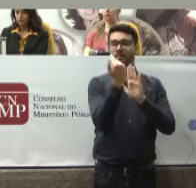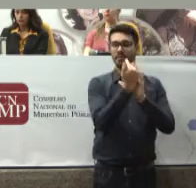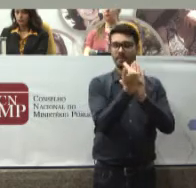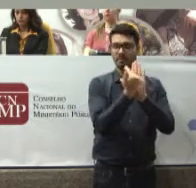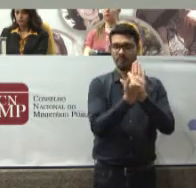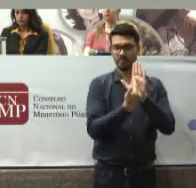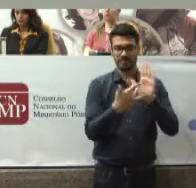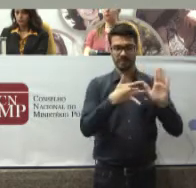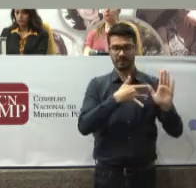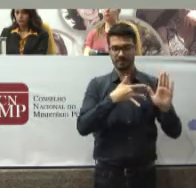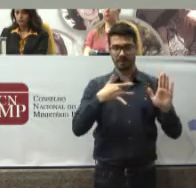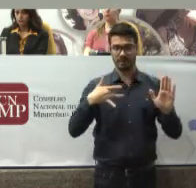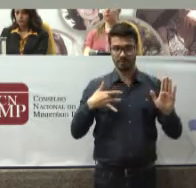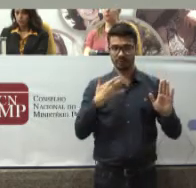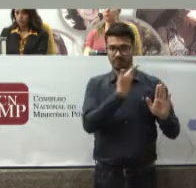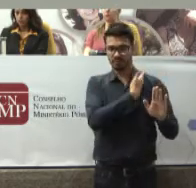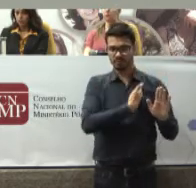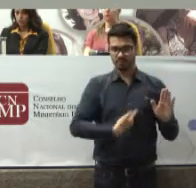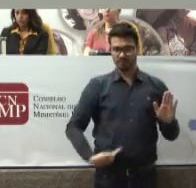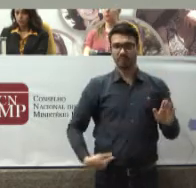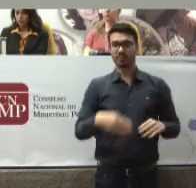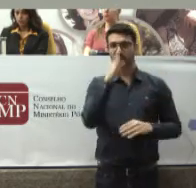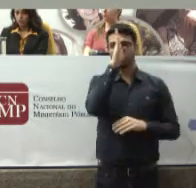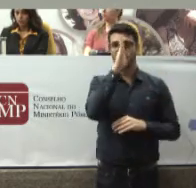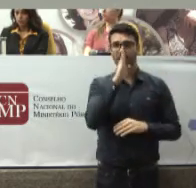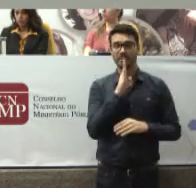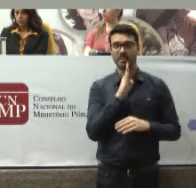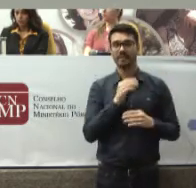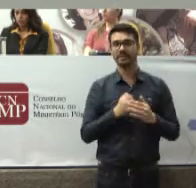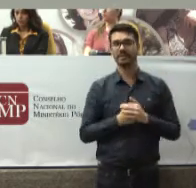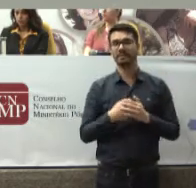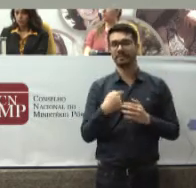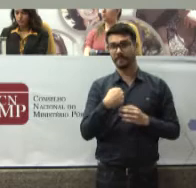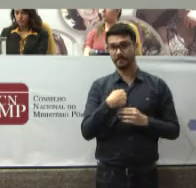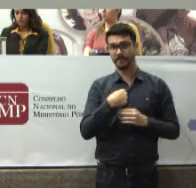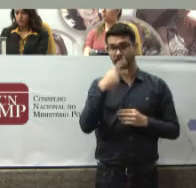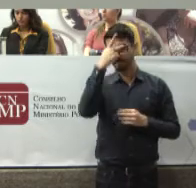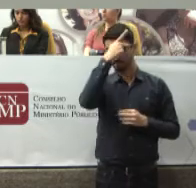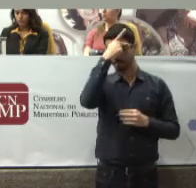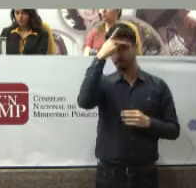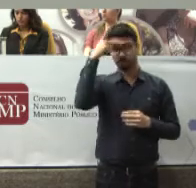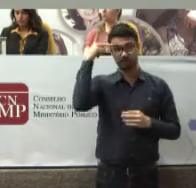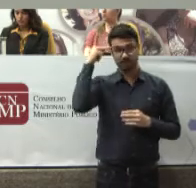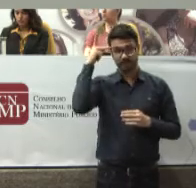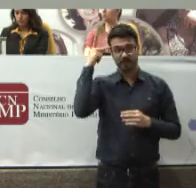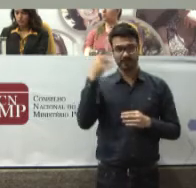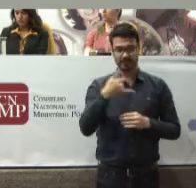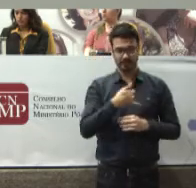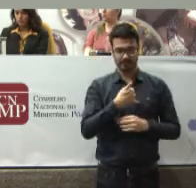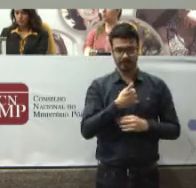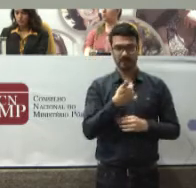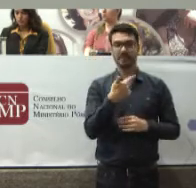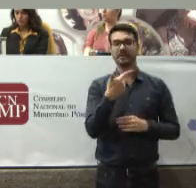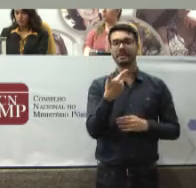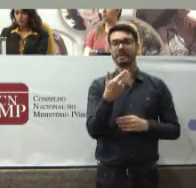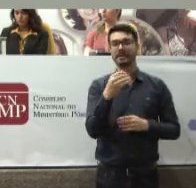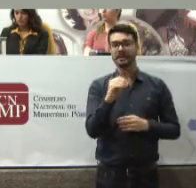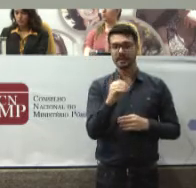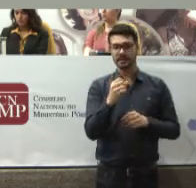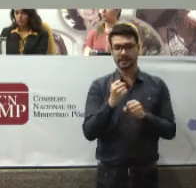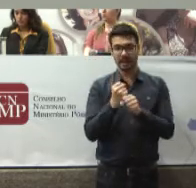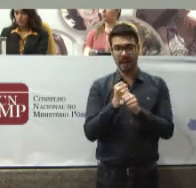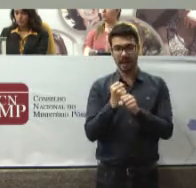Pública existente no Brasil Eu sou Uma pessoa Que nos meus 30 anos De Ministério Público